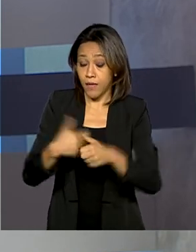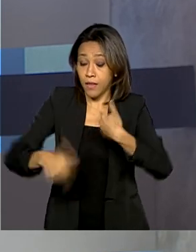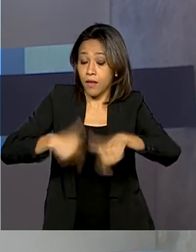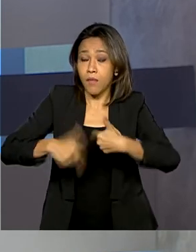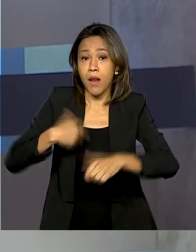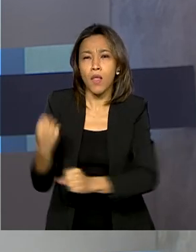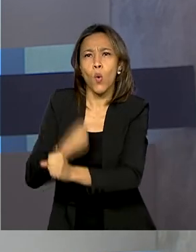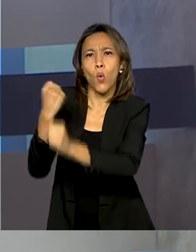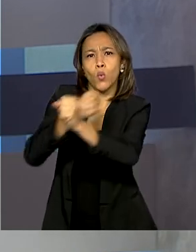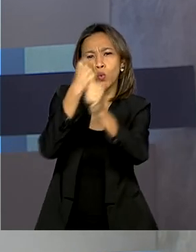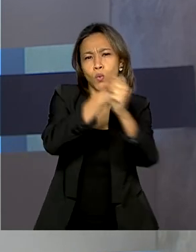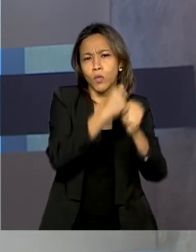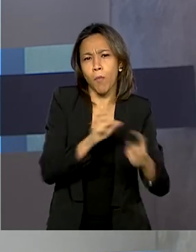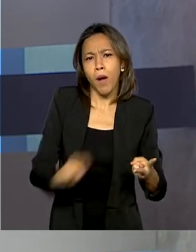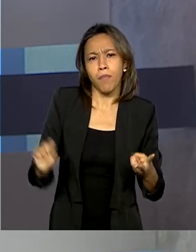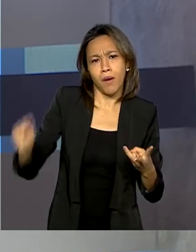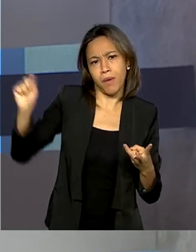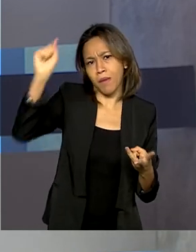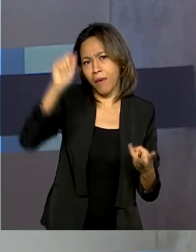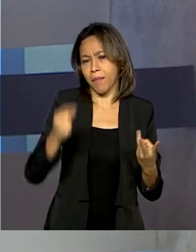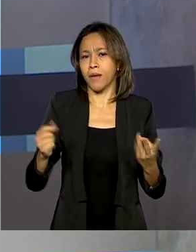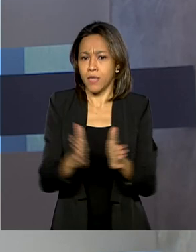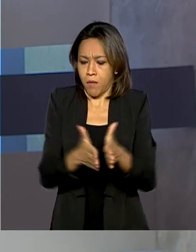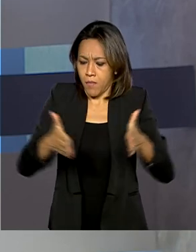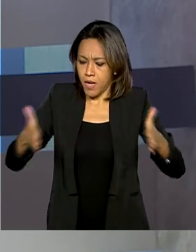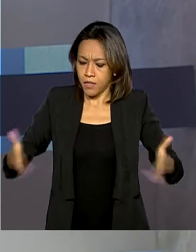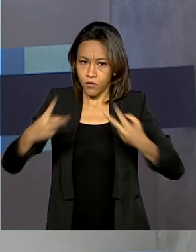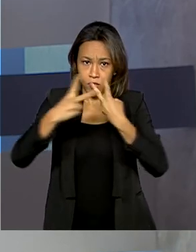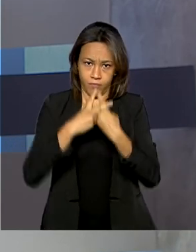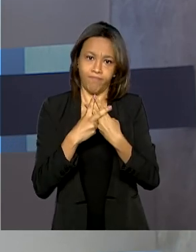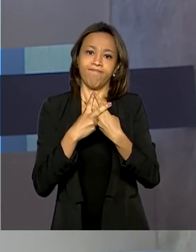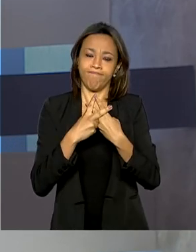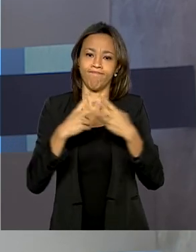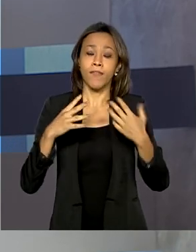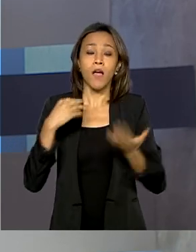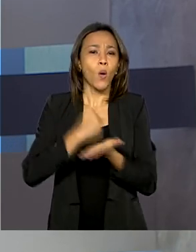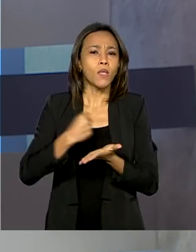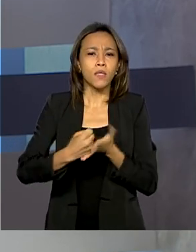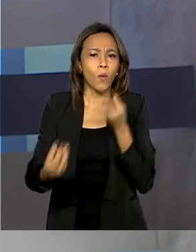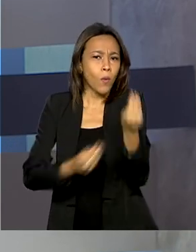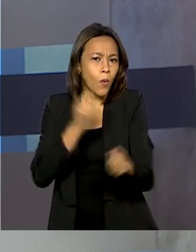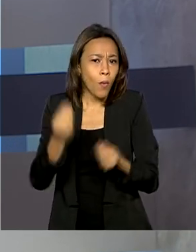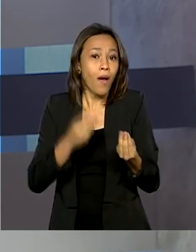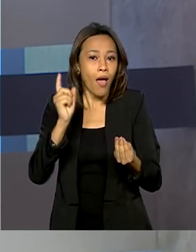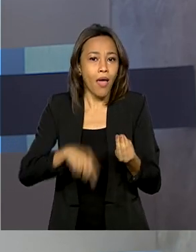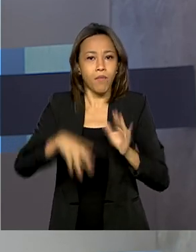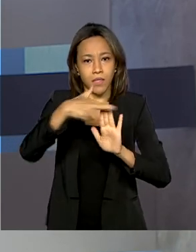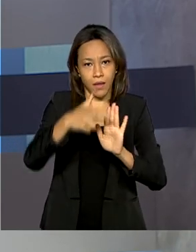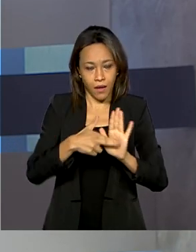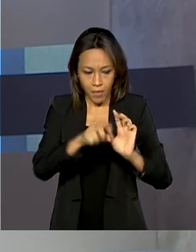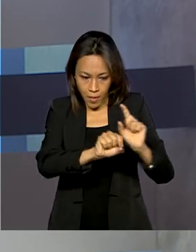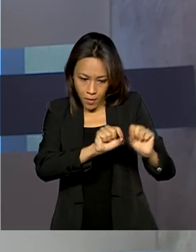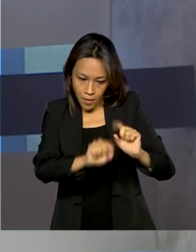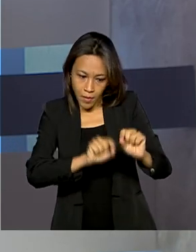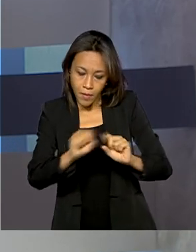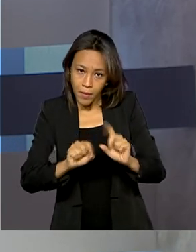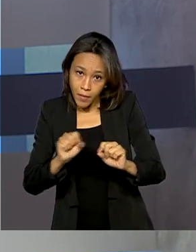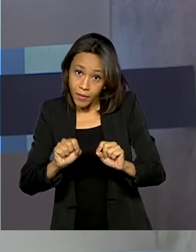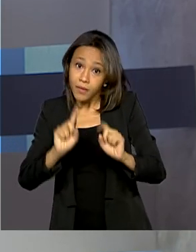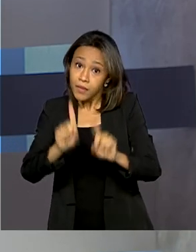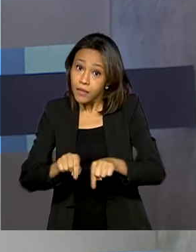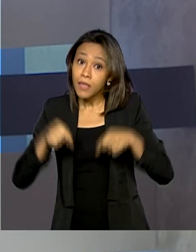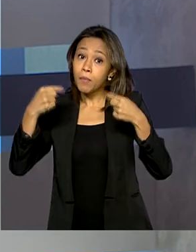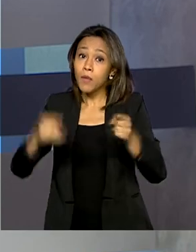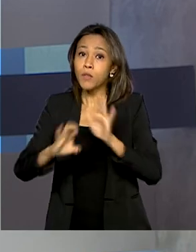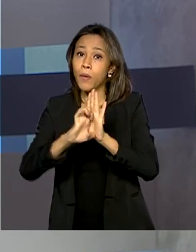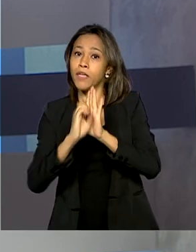construção, reforma e ampliação de penitenciárias. A contratação será feita por processo seletivo simplificado e o edital